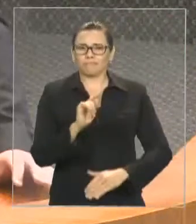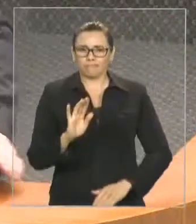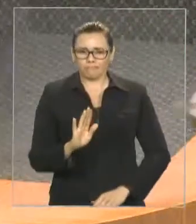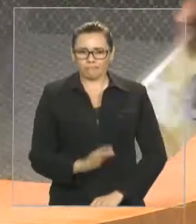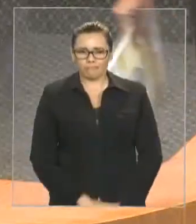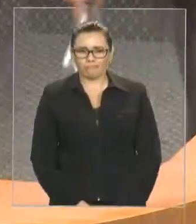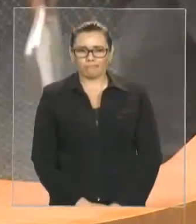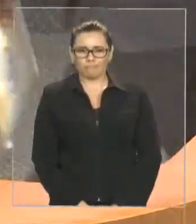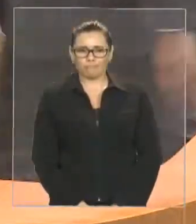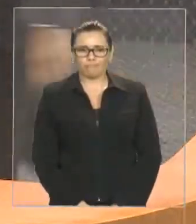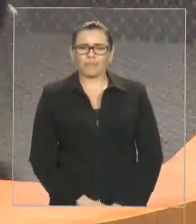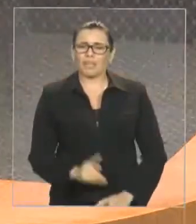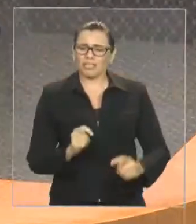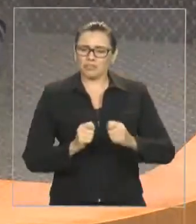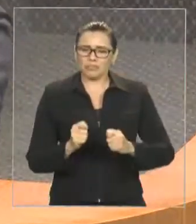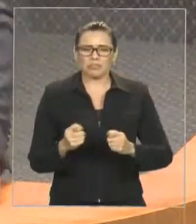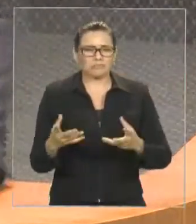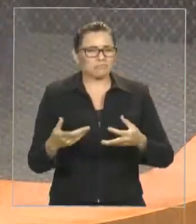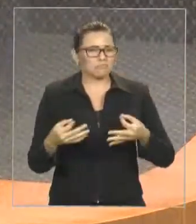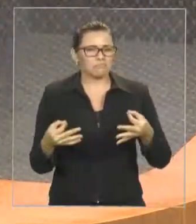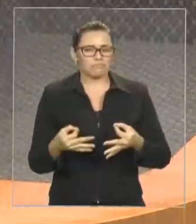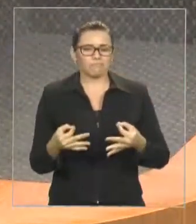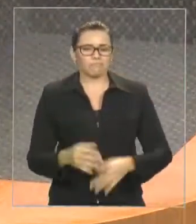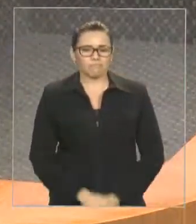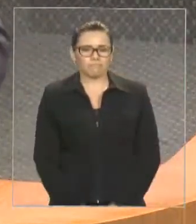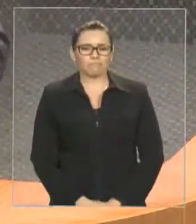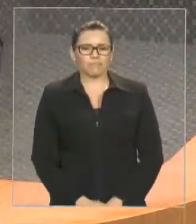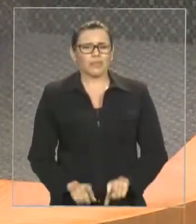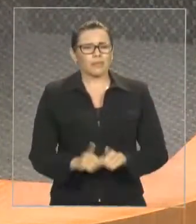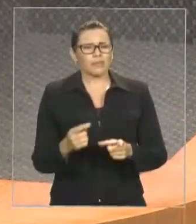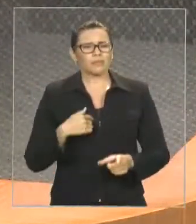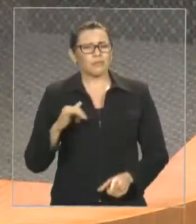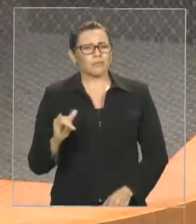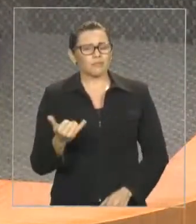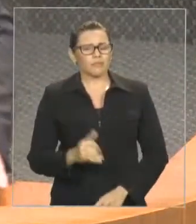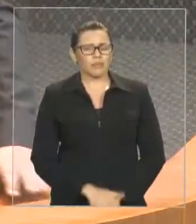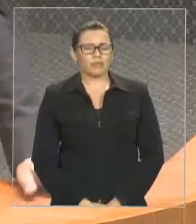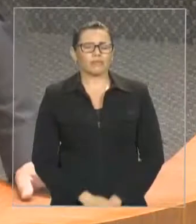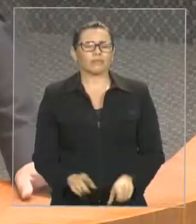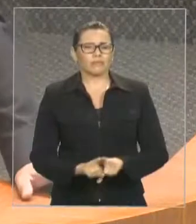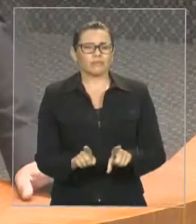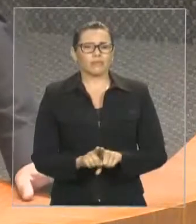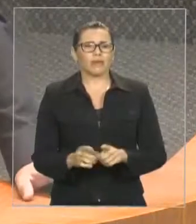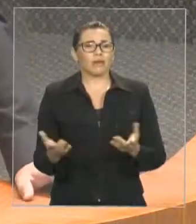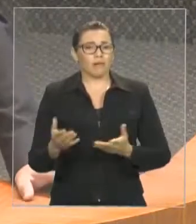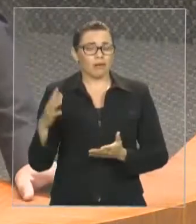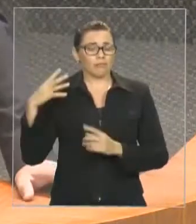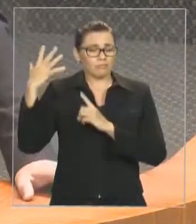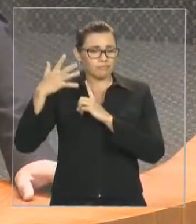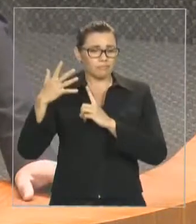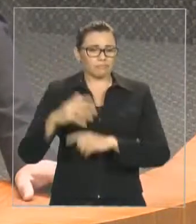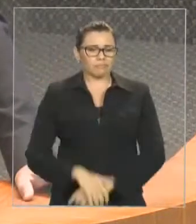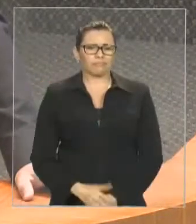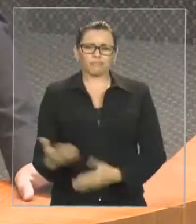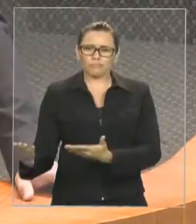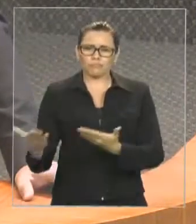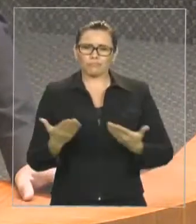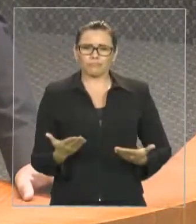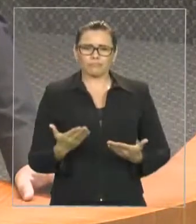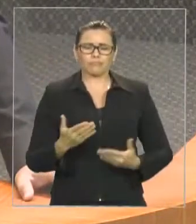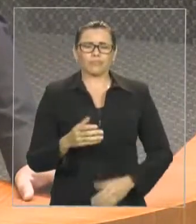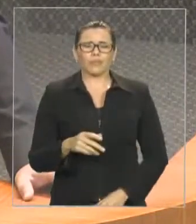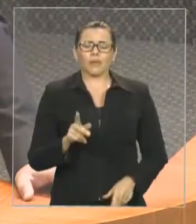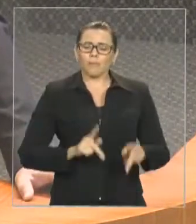quero usar esse espaço aqui para fazer um convite à população de Açailândia, um convite aos nobres deputados. Sexta-feira,